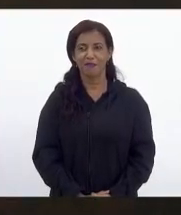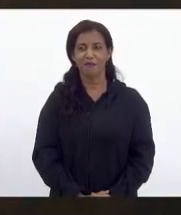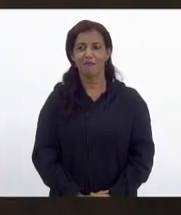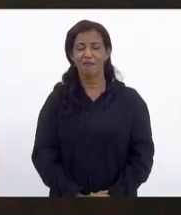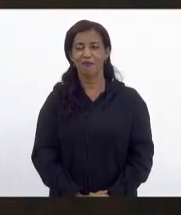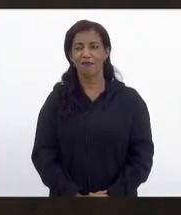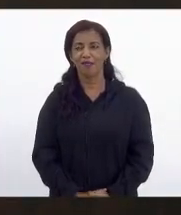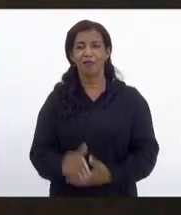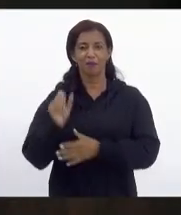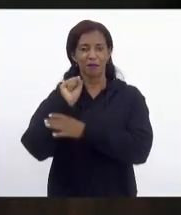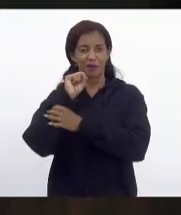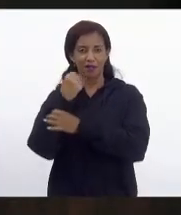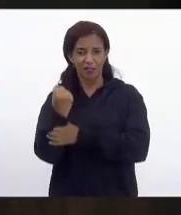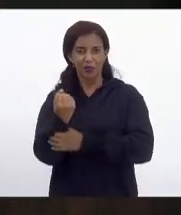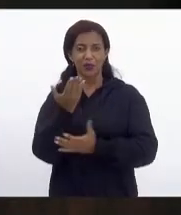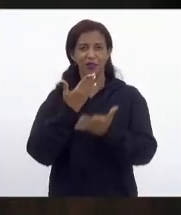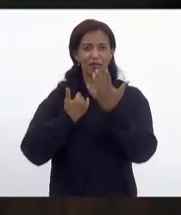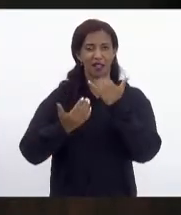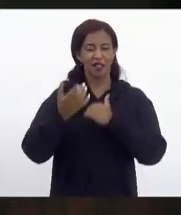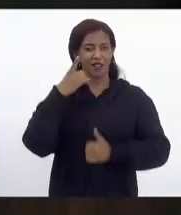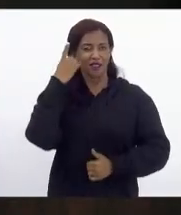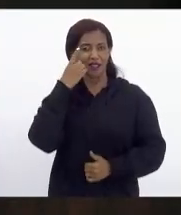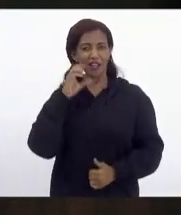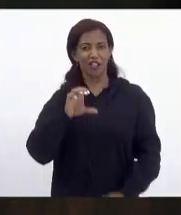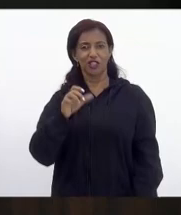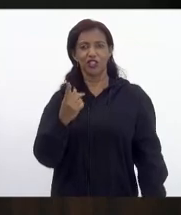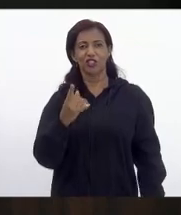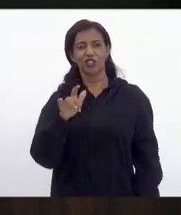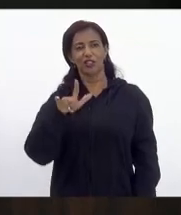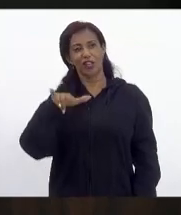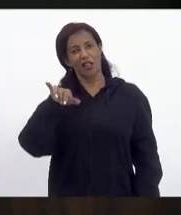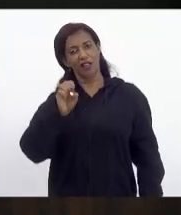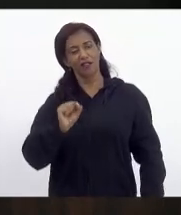Pela Segurança Alimentar, deputado Charles Batista.